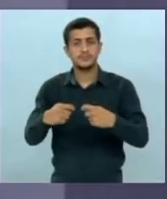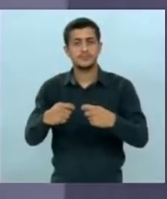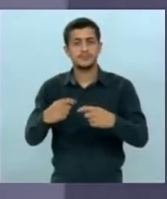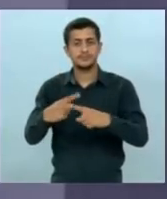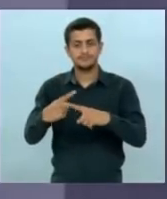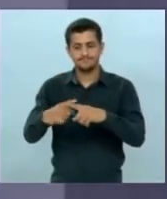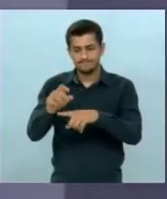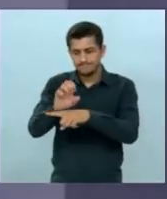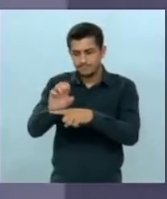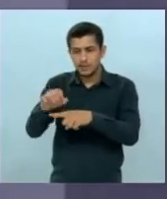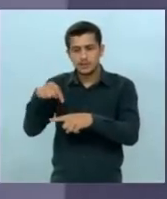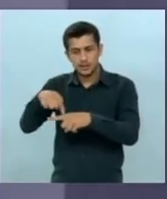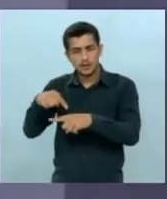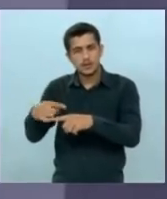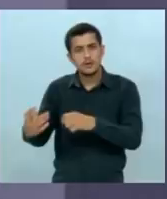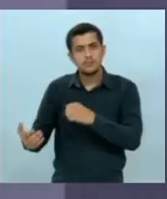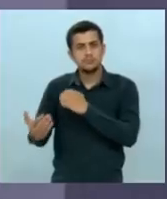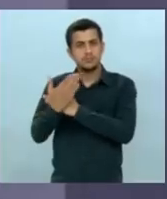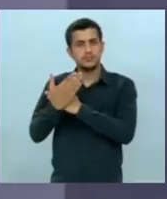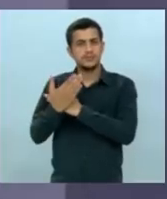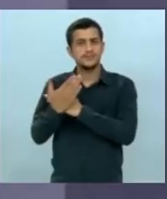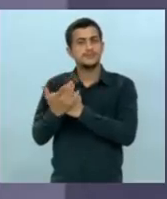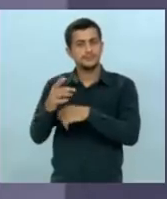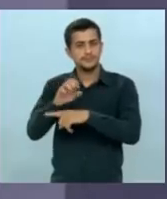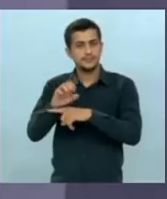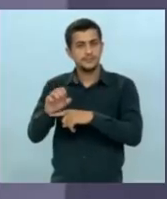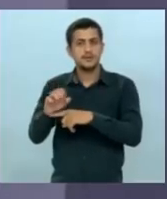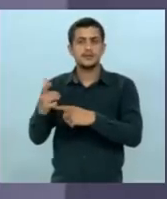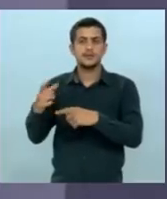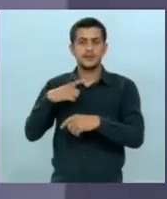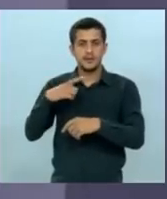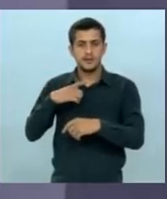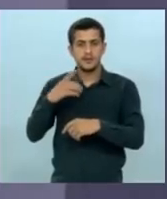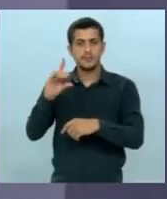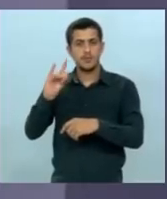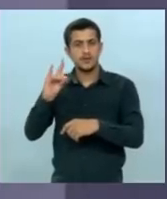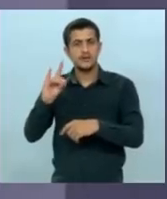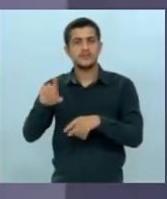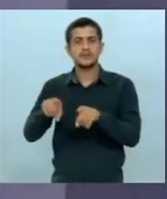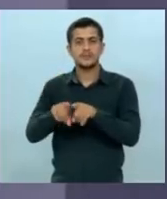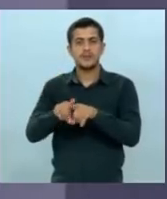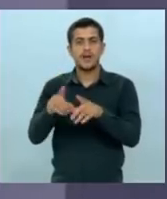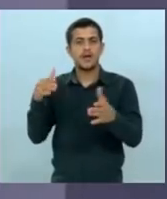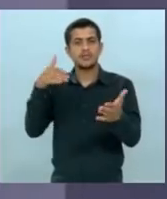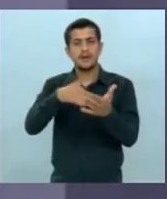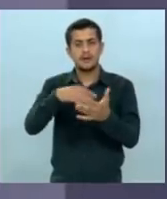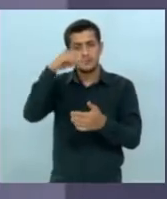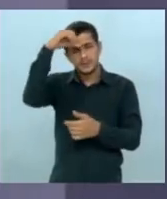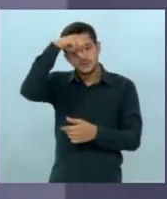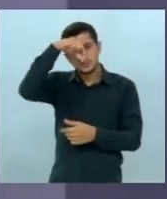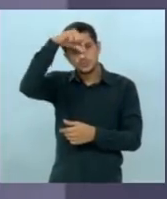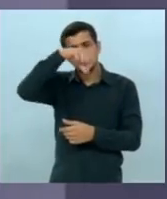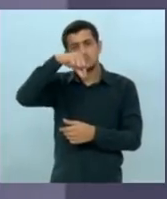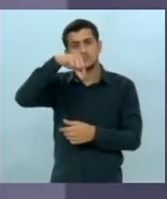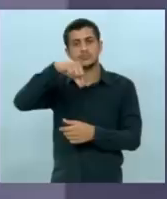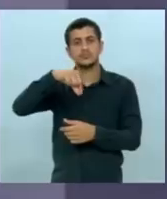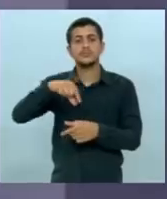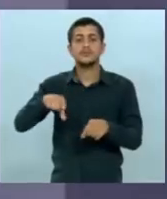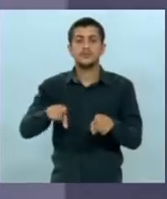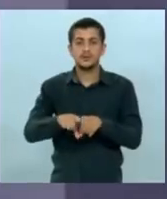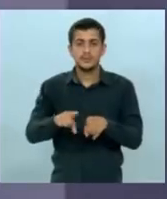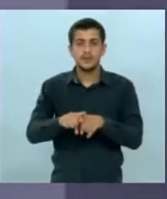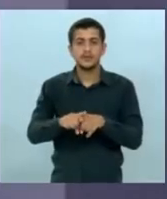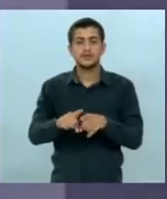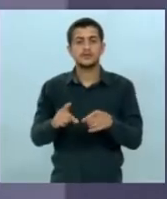será beneficiado com essa ferrovia. Passa pela Bolívia e segue até o Peru ter a participação da